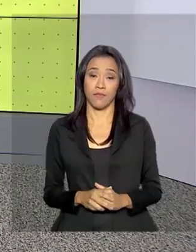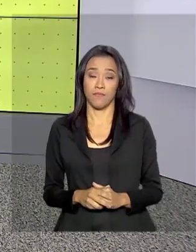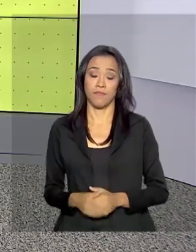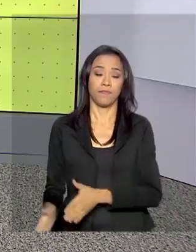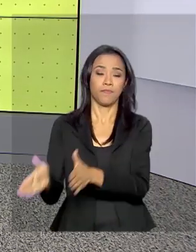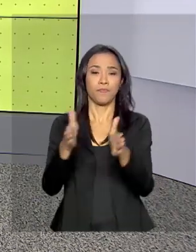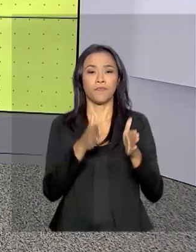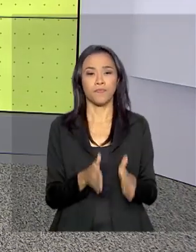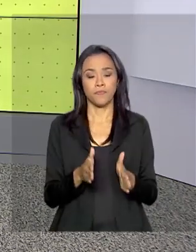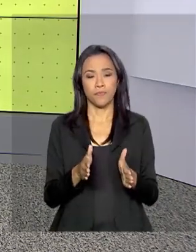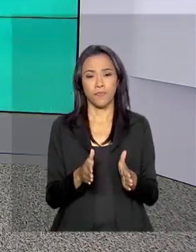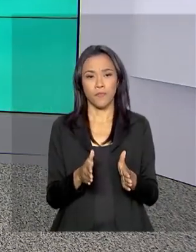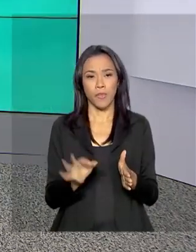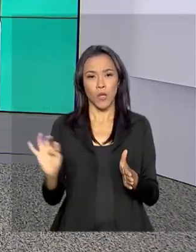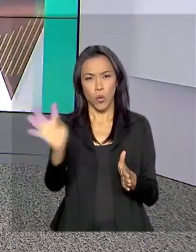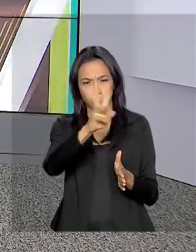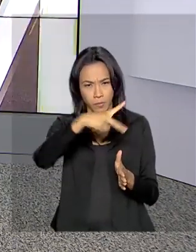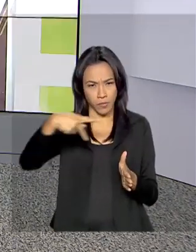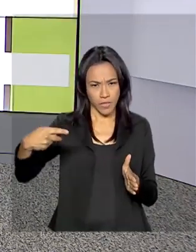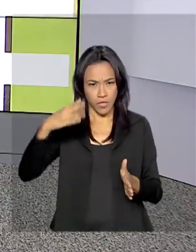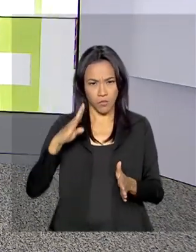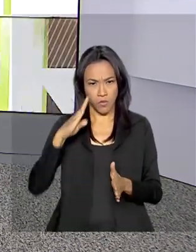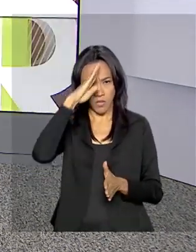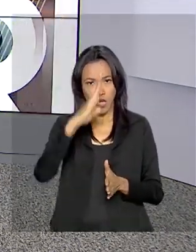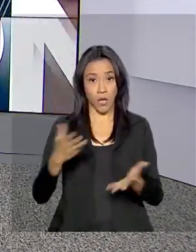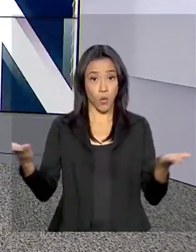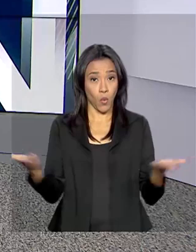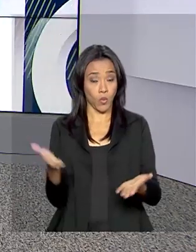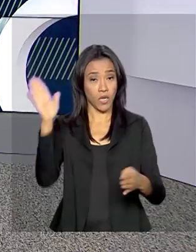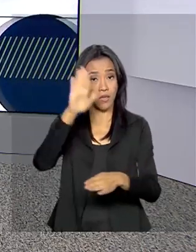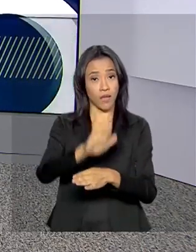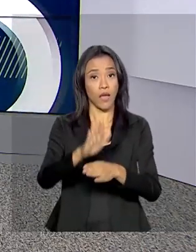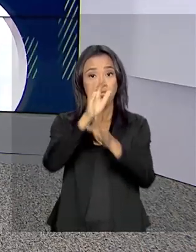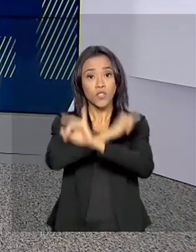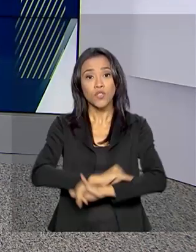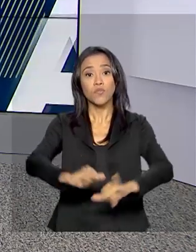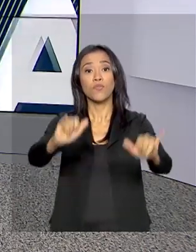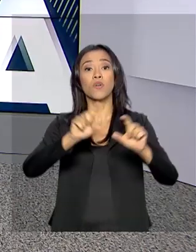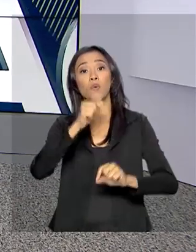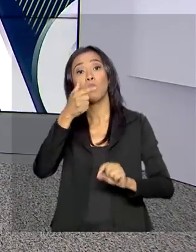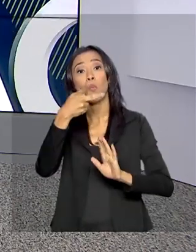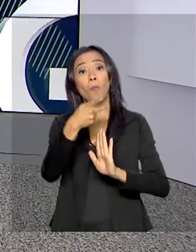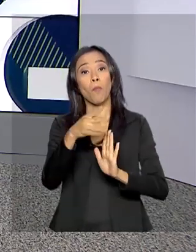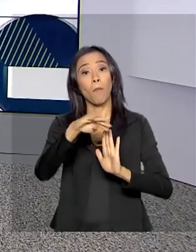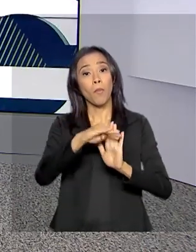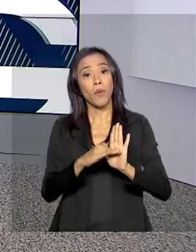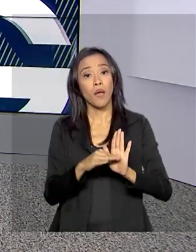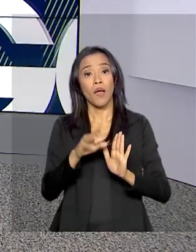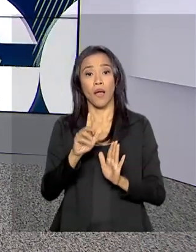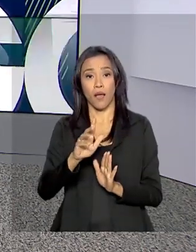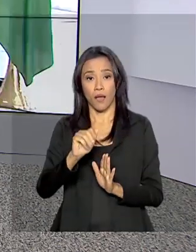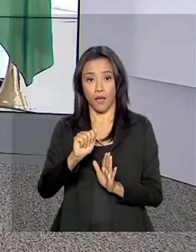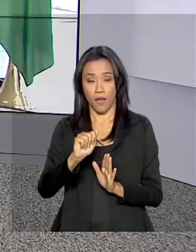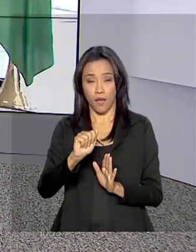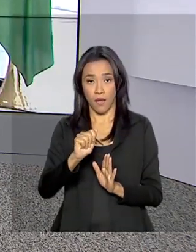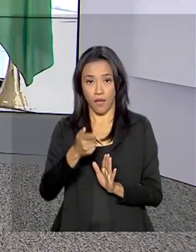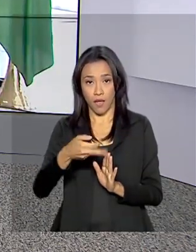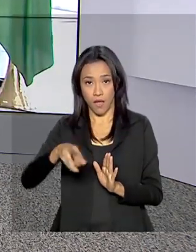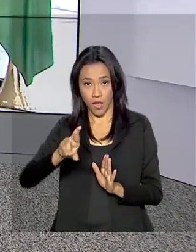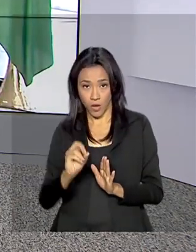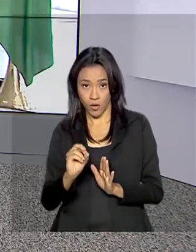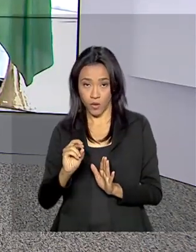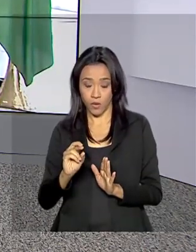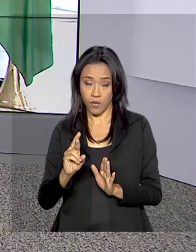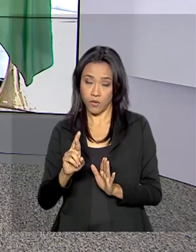O presidente Jair Bolsonaro lança hoje à tarde o Plano Agro Nordeste. E a repórter Luciana Colares, de Holanda,